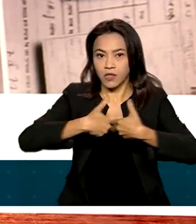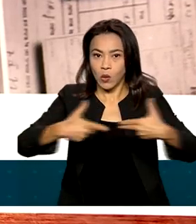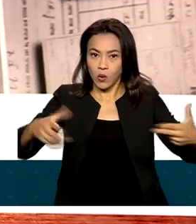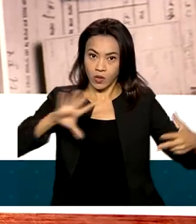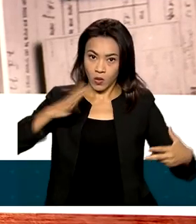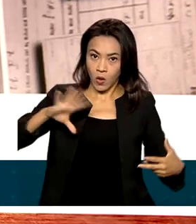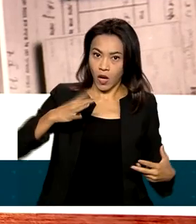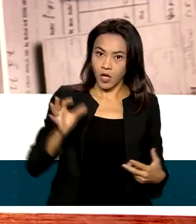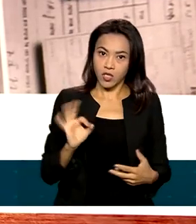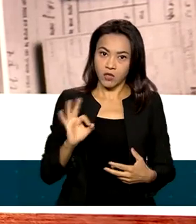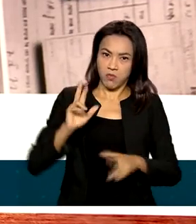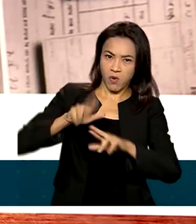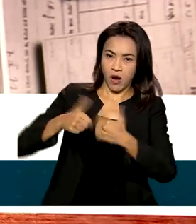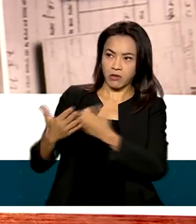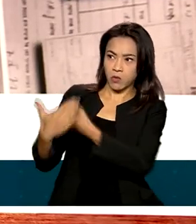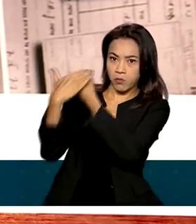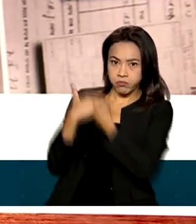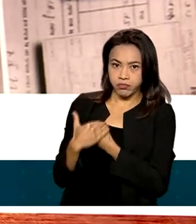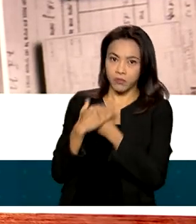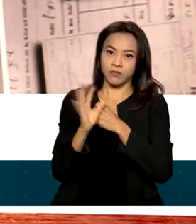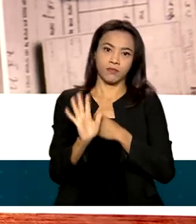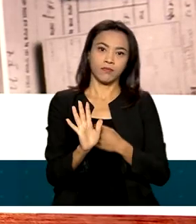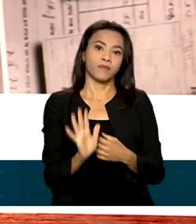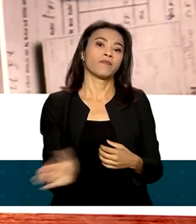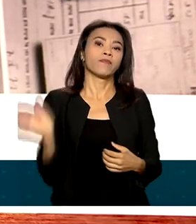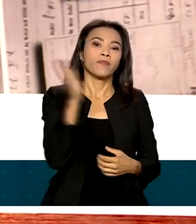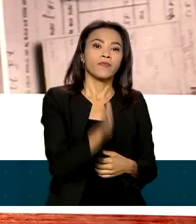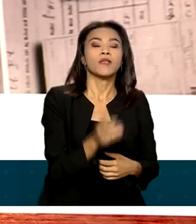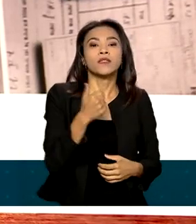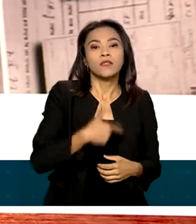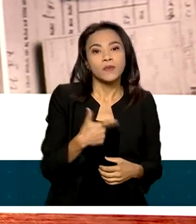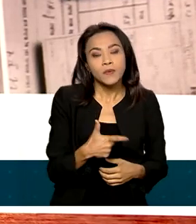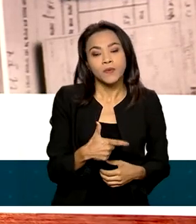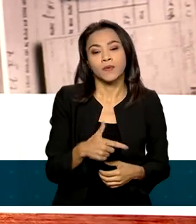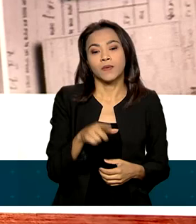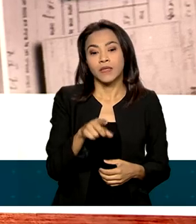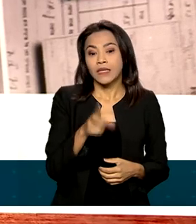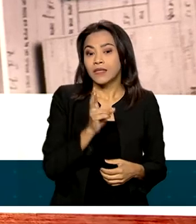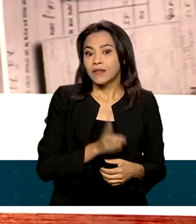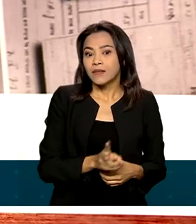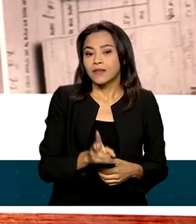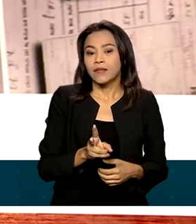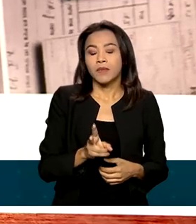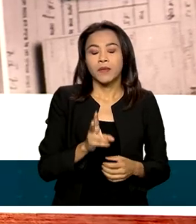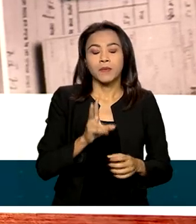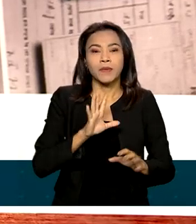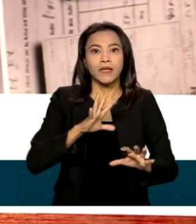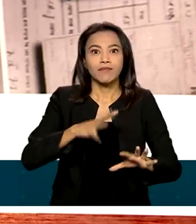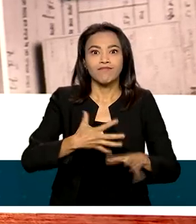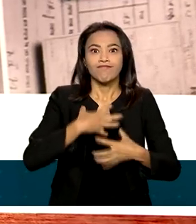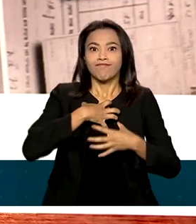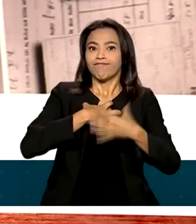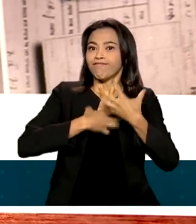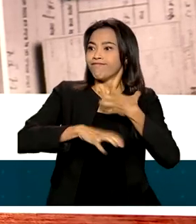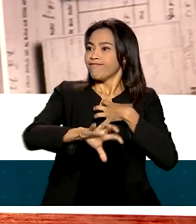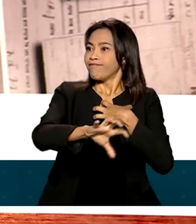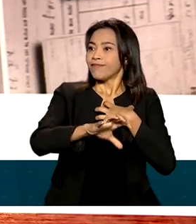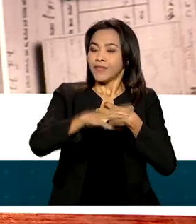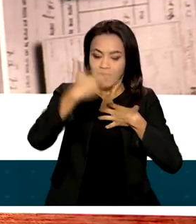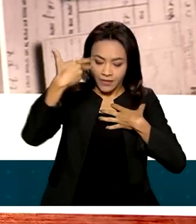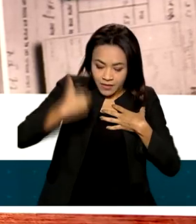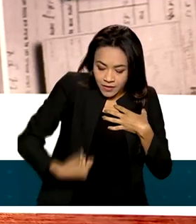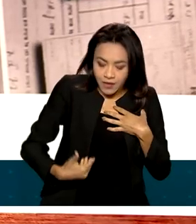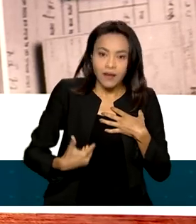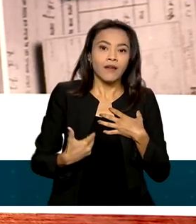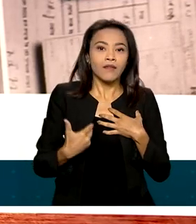tirania. Em segundo lugar, também sempre existiu uma enorme inspiração de ser como ela, de